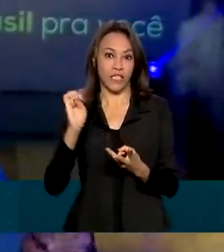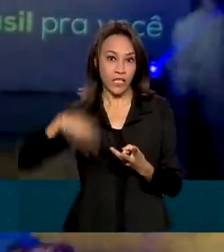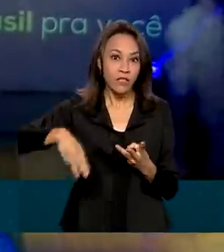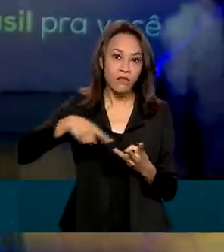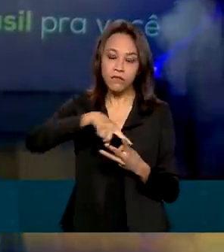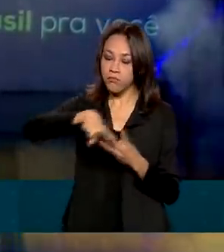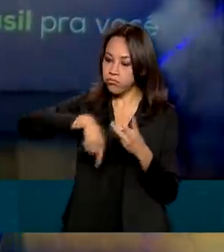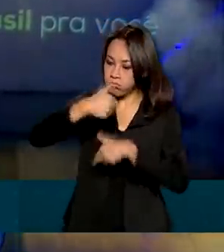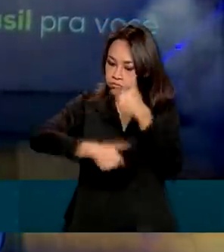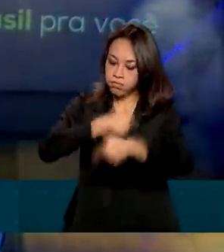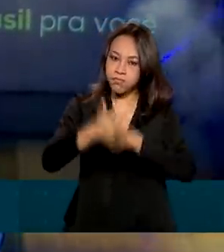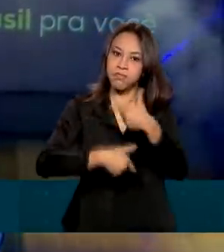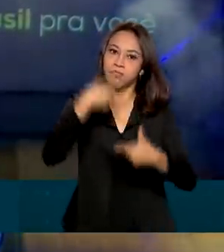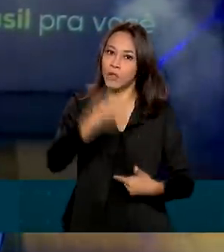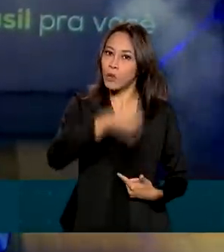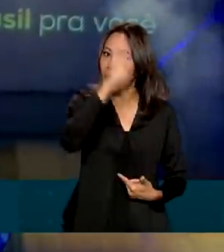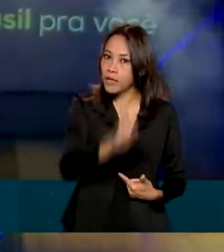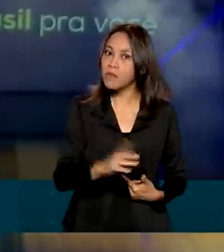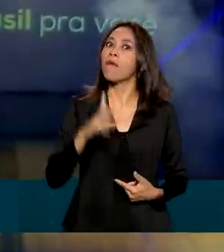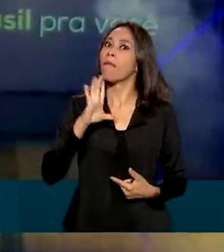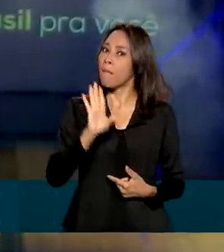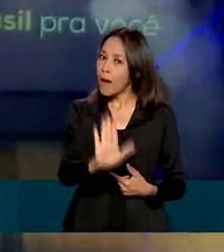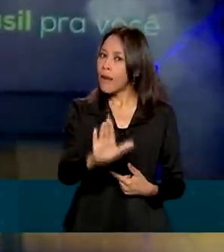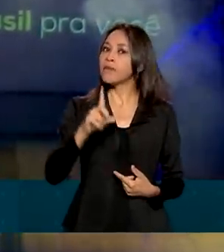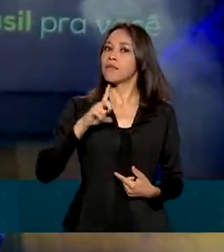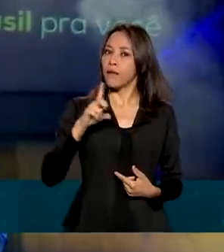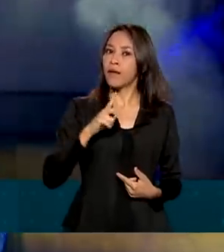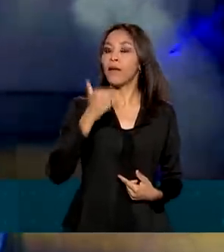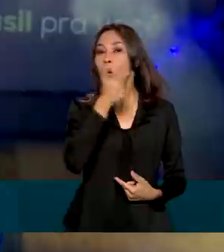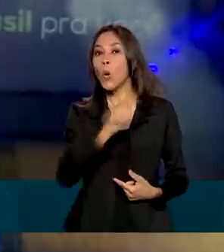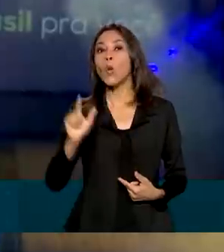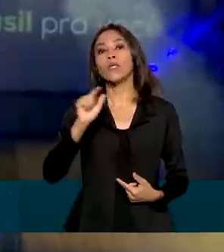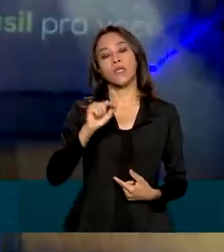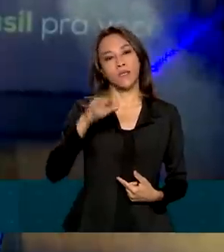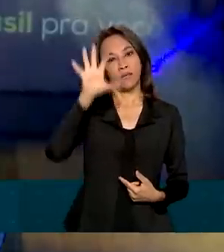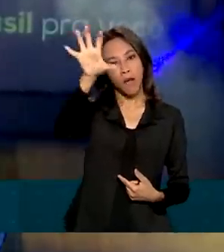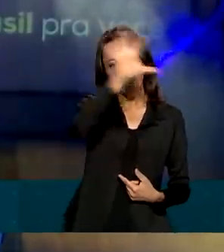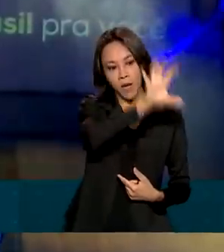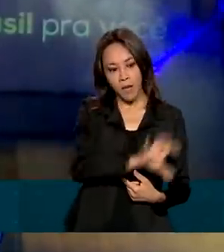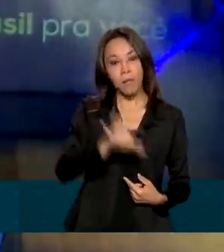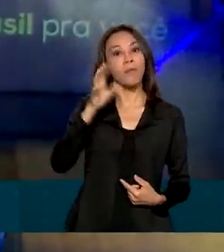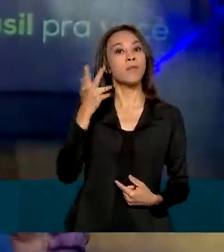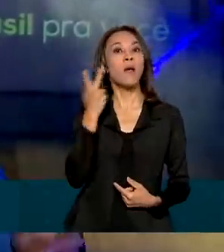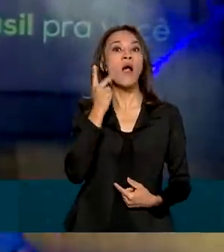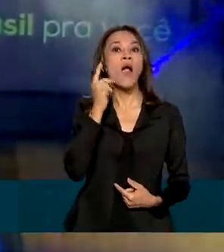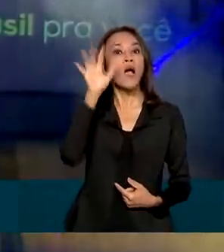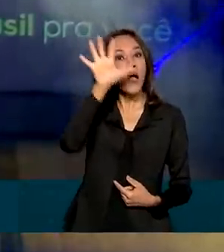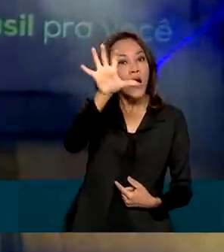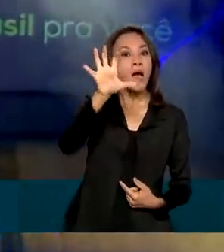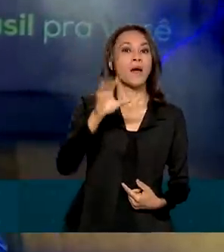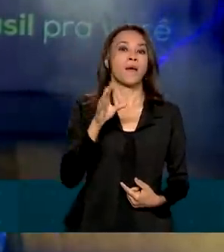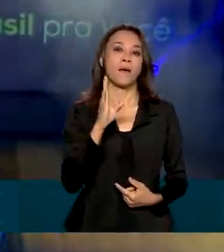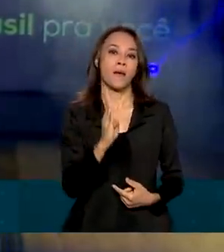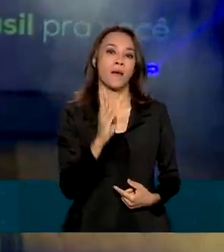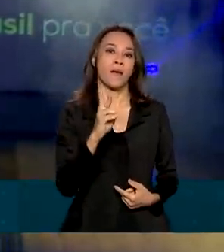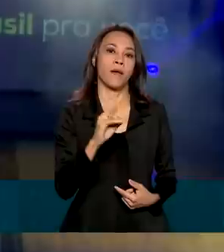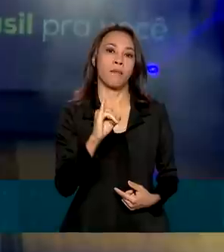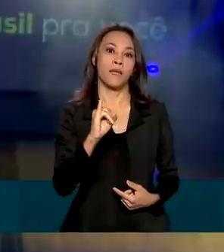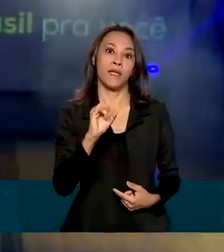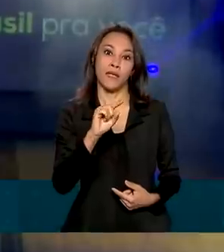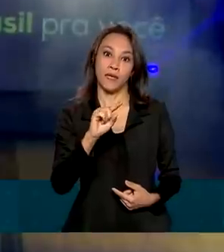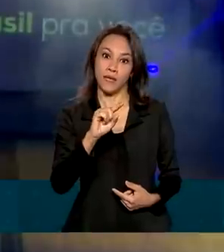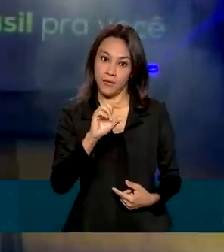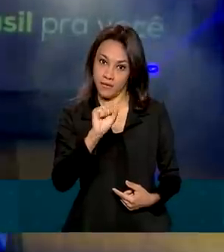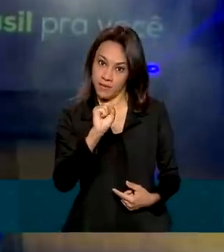nacionalmente. Mas há também empresas regionais, como é o caso da cearense Brisanet, que ganhou os lotes da